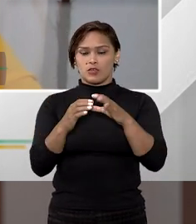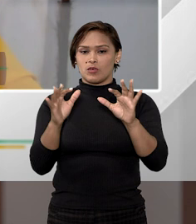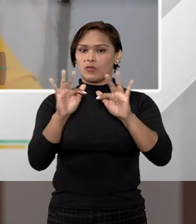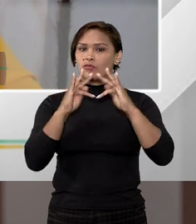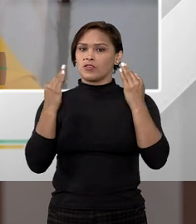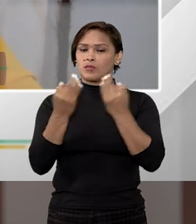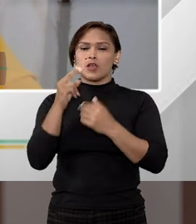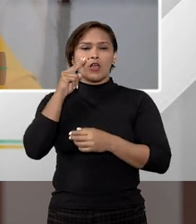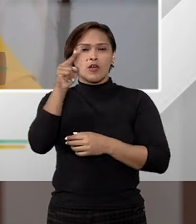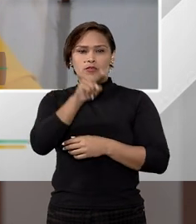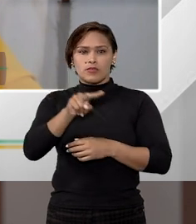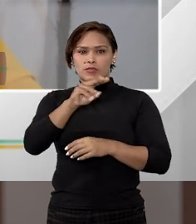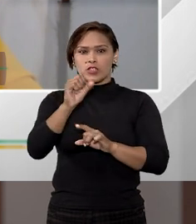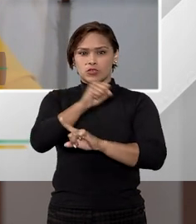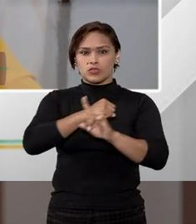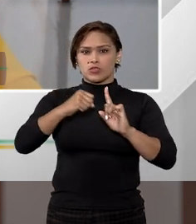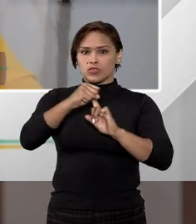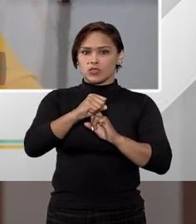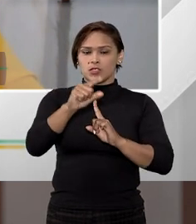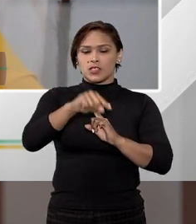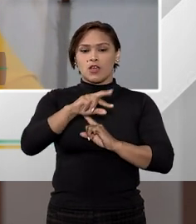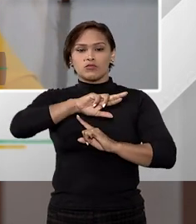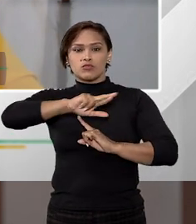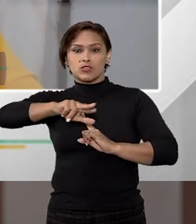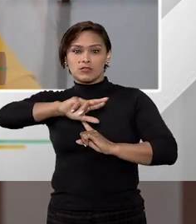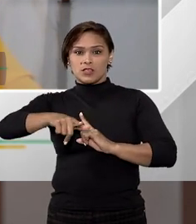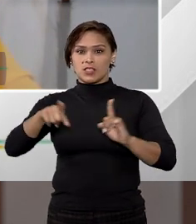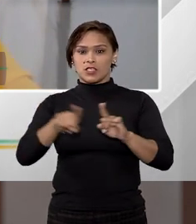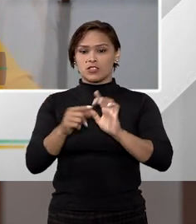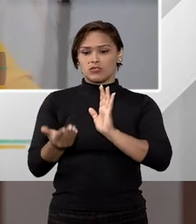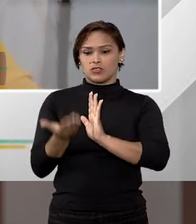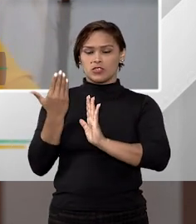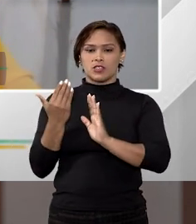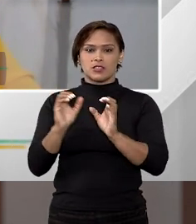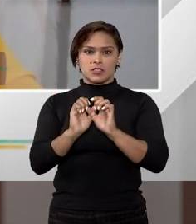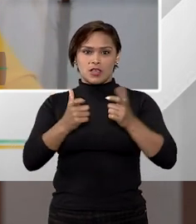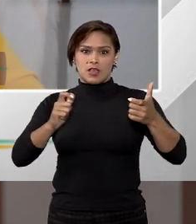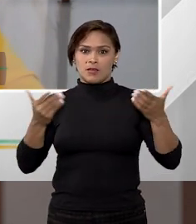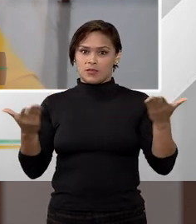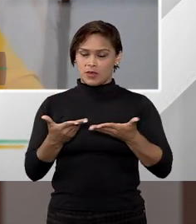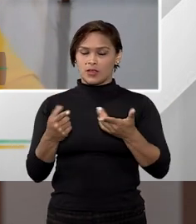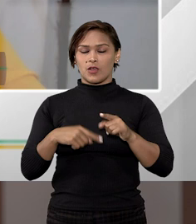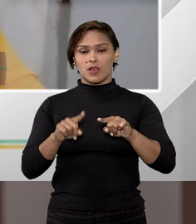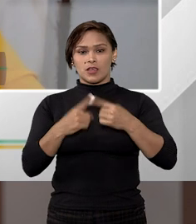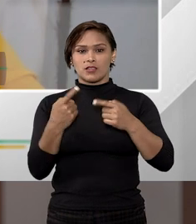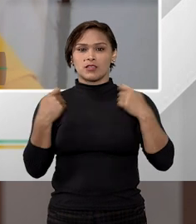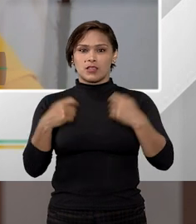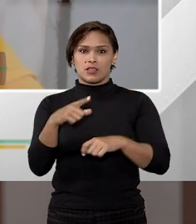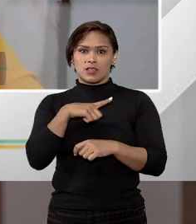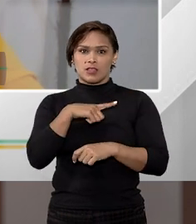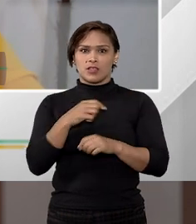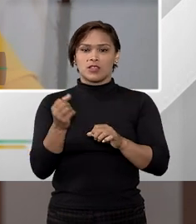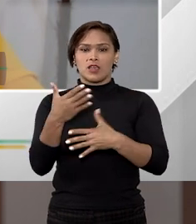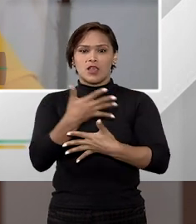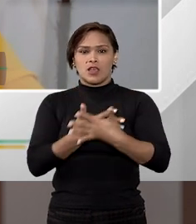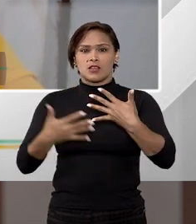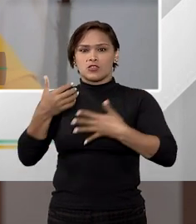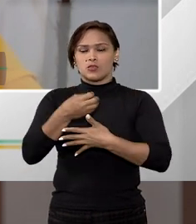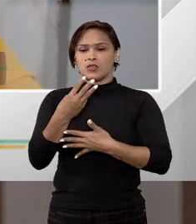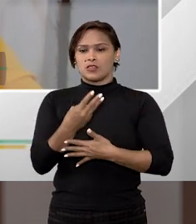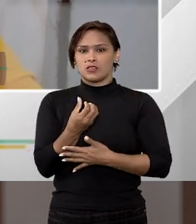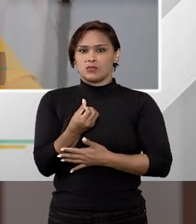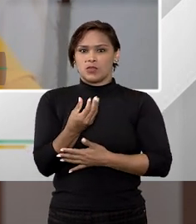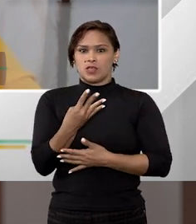deve ser vista uma visão social, uma visão de forma ampla. Além disso, portanto, nós temos a súmula